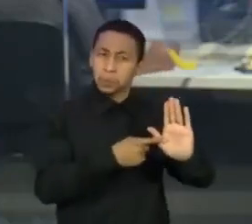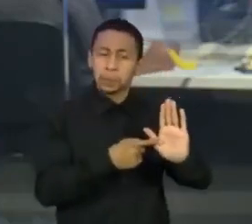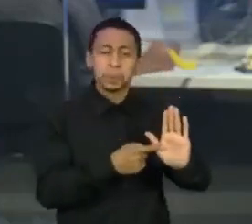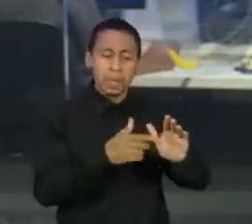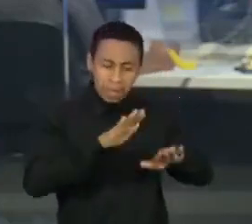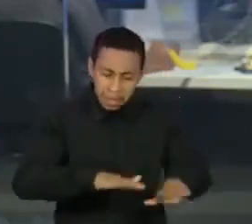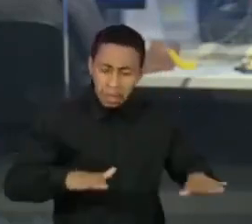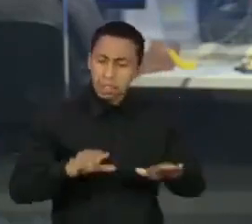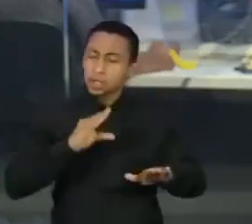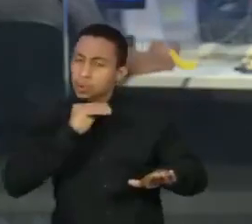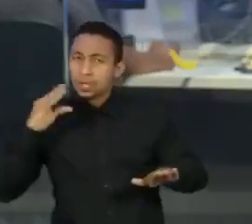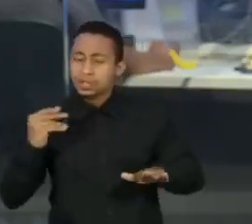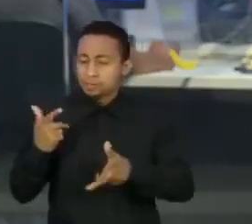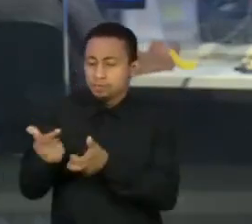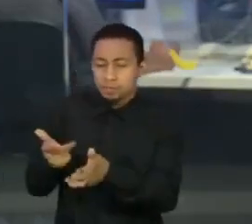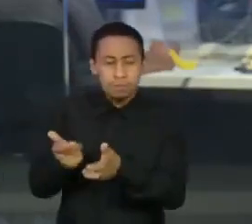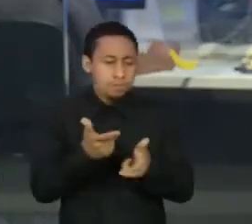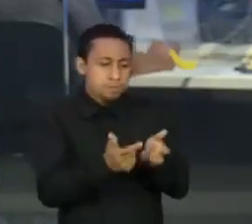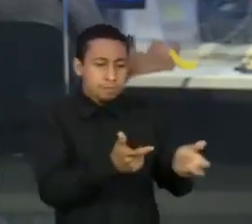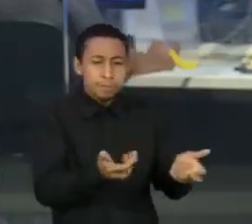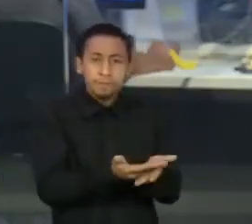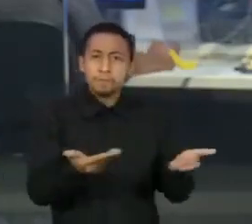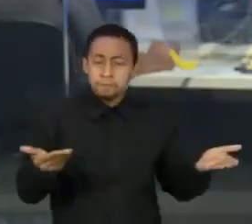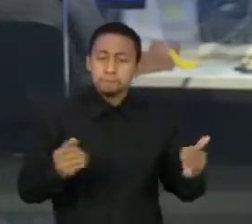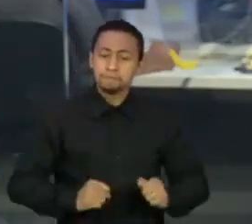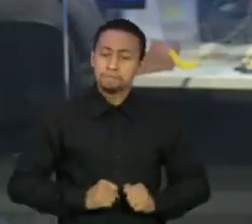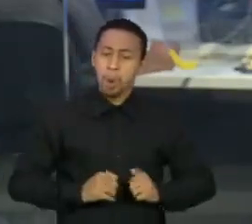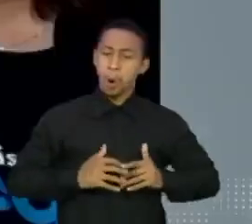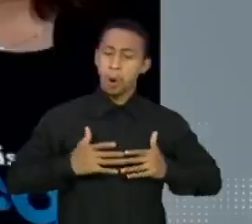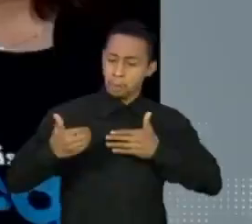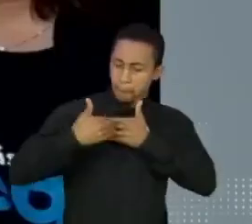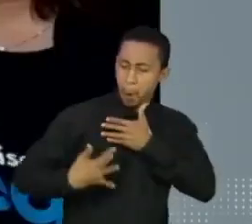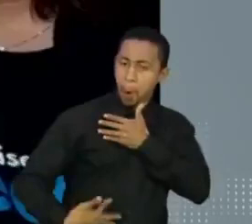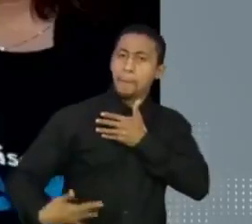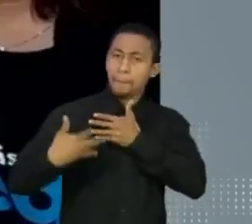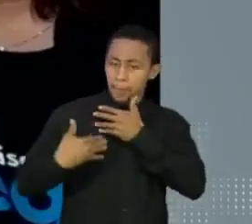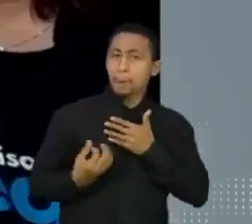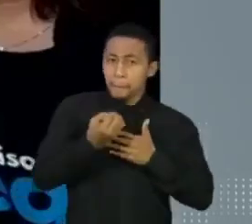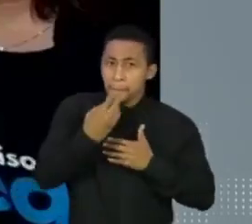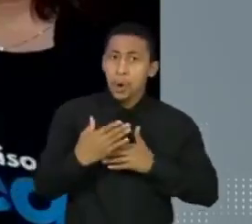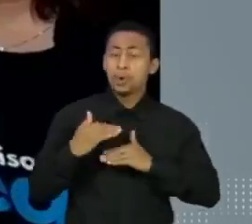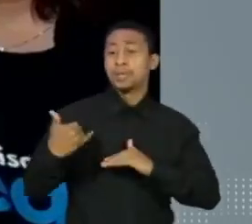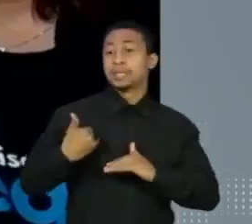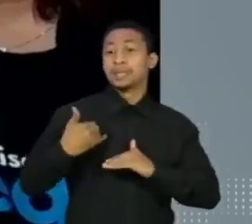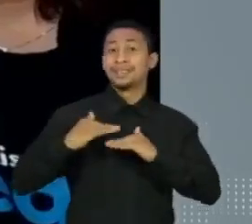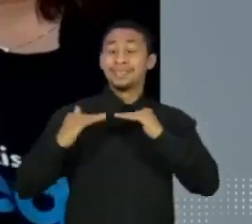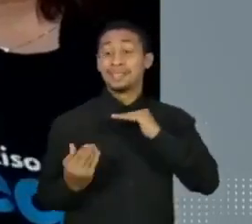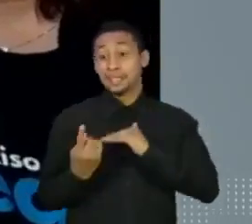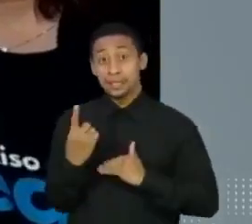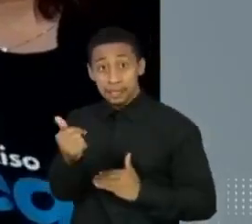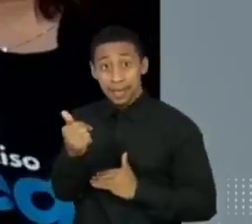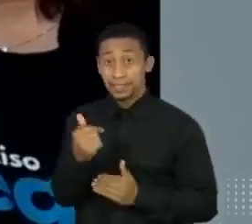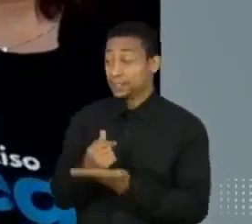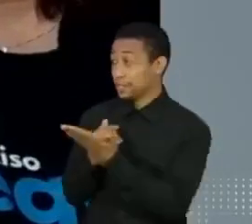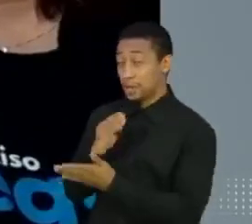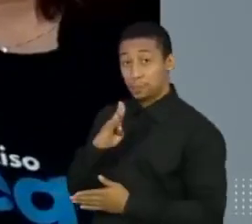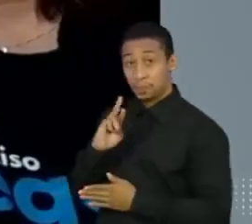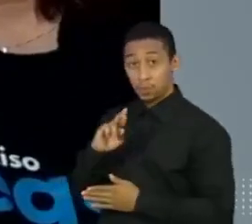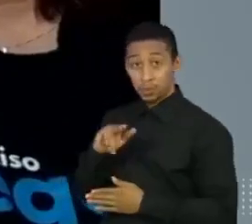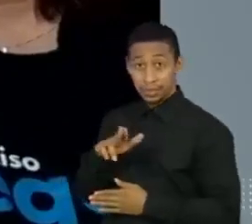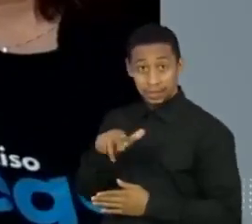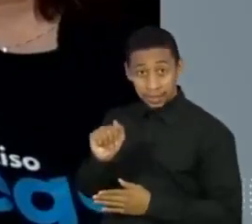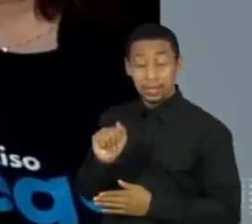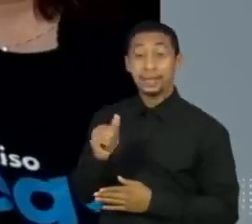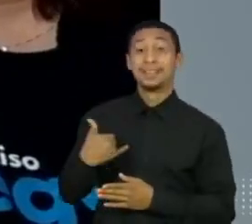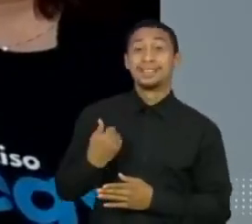resposta imunológica maior em quem tem menos de 17 anos. Bruna tem 16 anos e não vai para a escola há